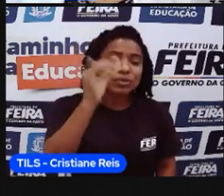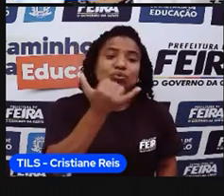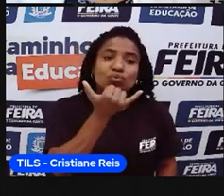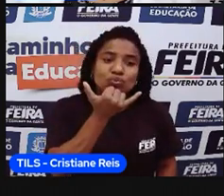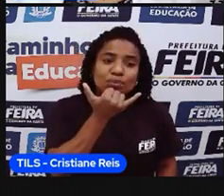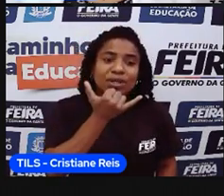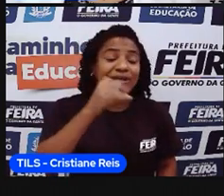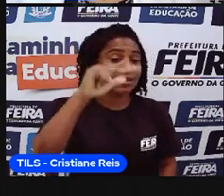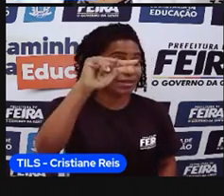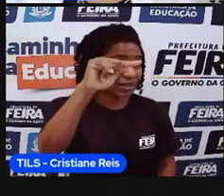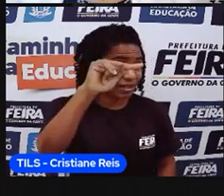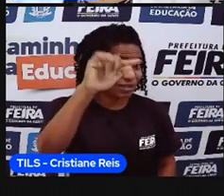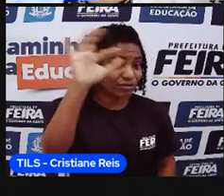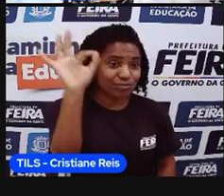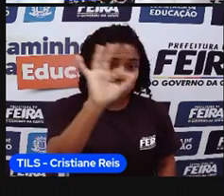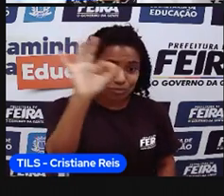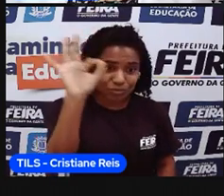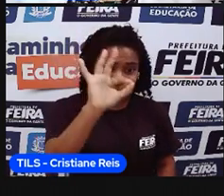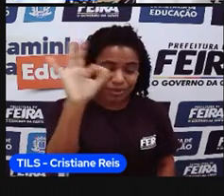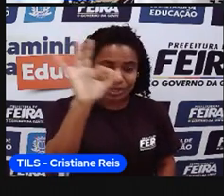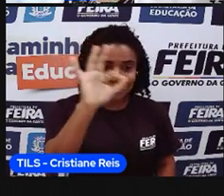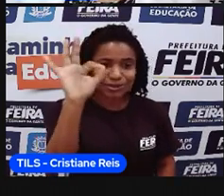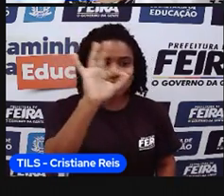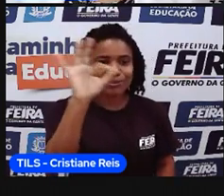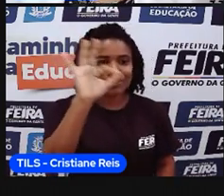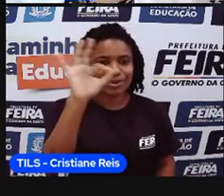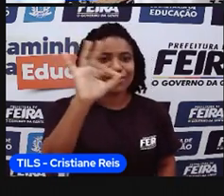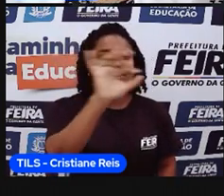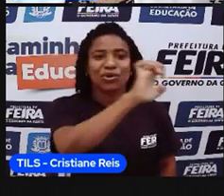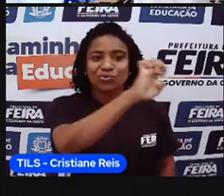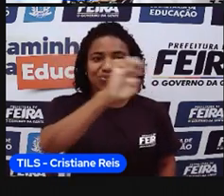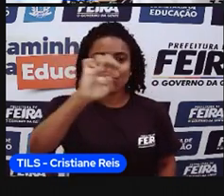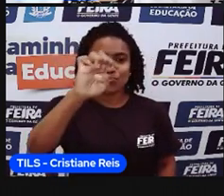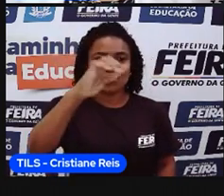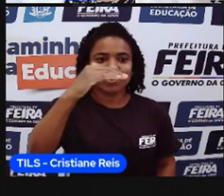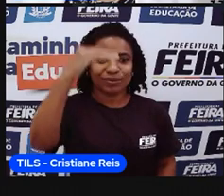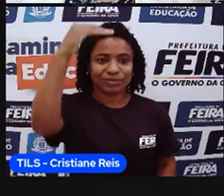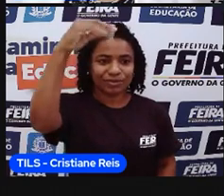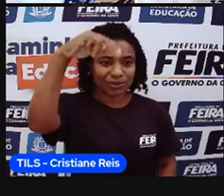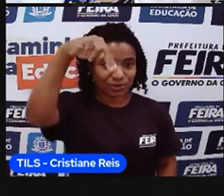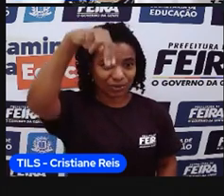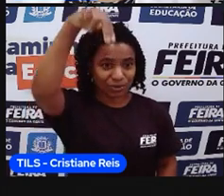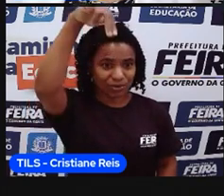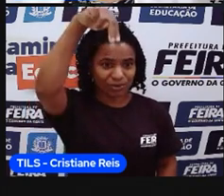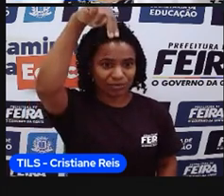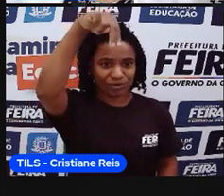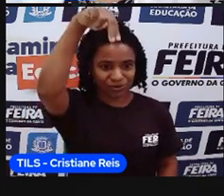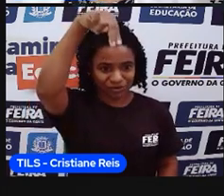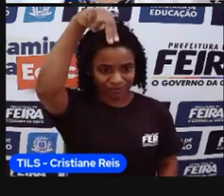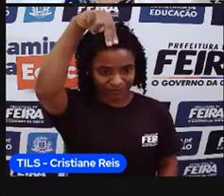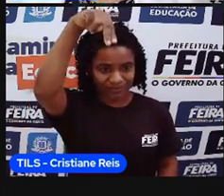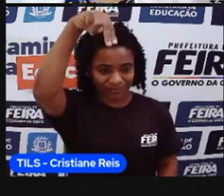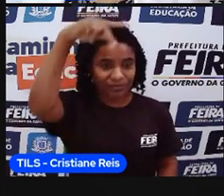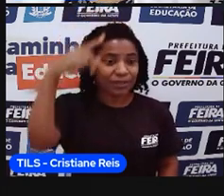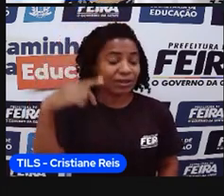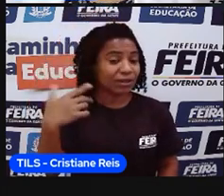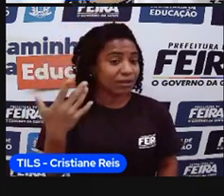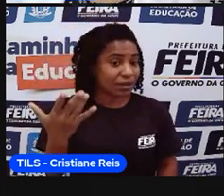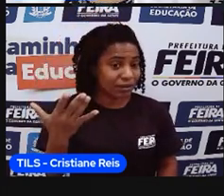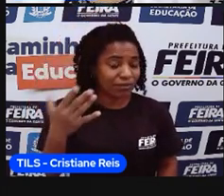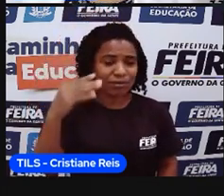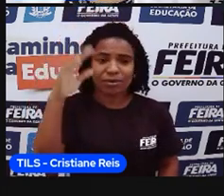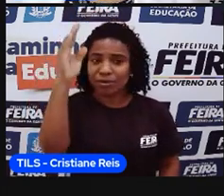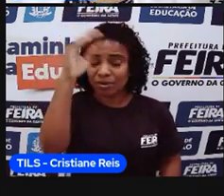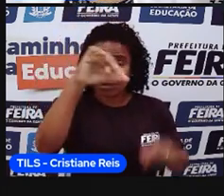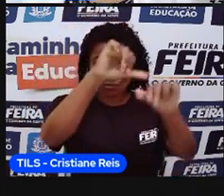7%, desculpe, 7% dele no hemisfério norte. Então, não é uma extensão territorial muito